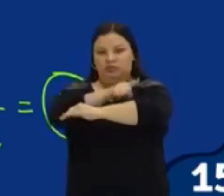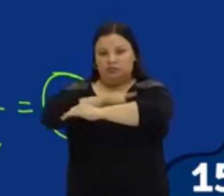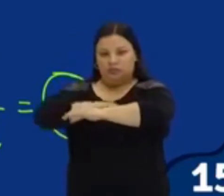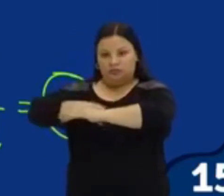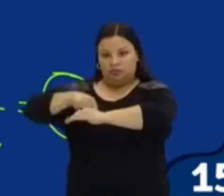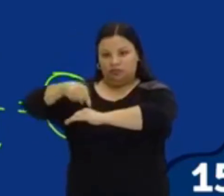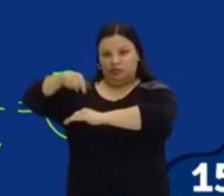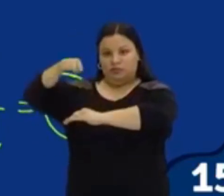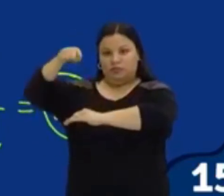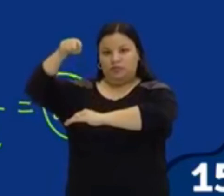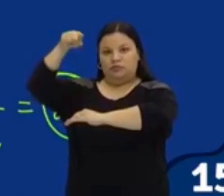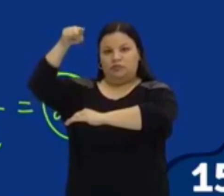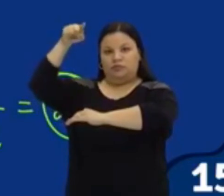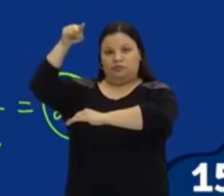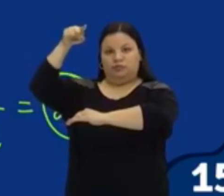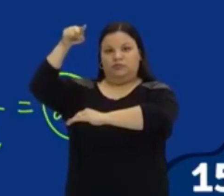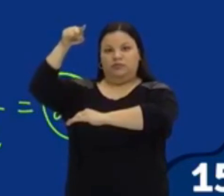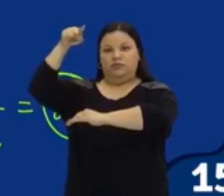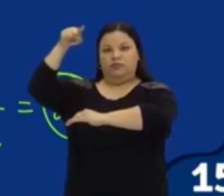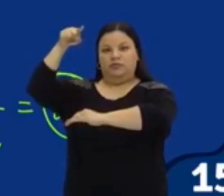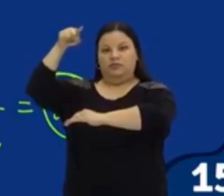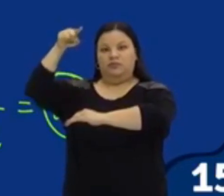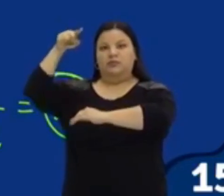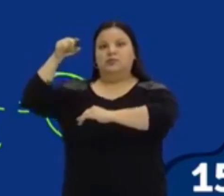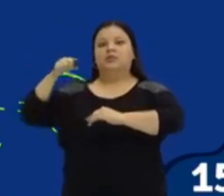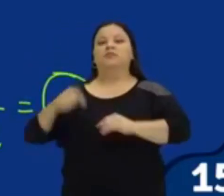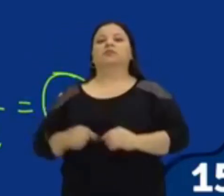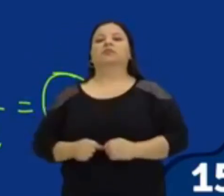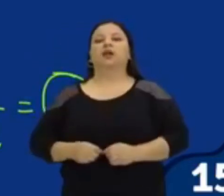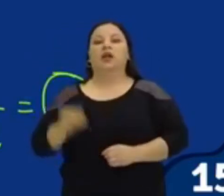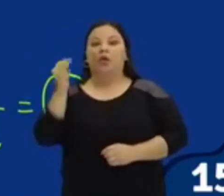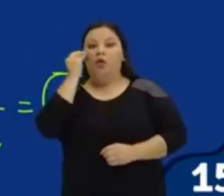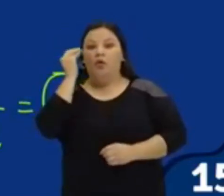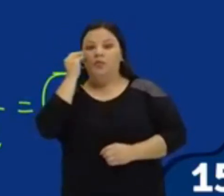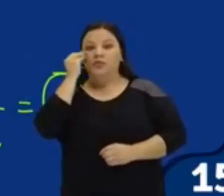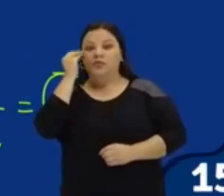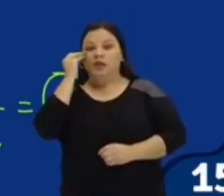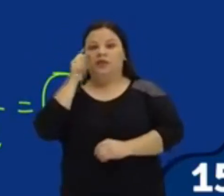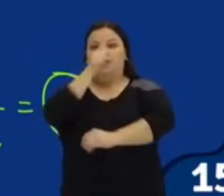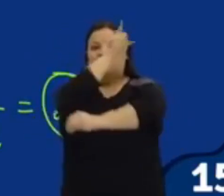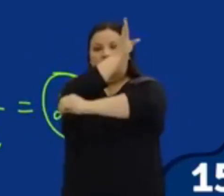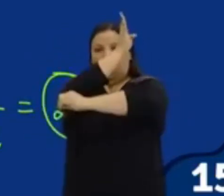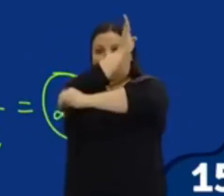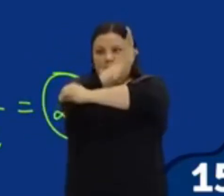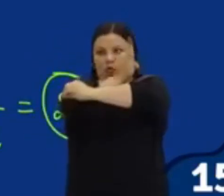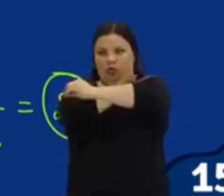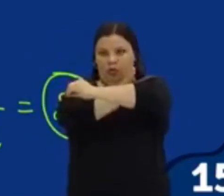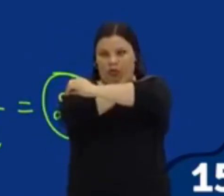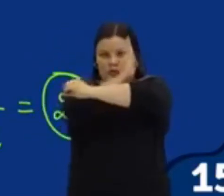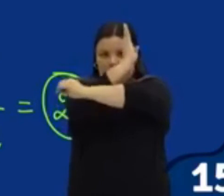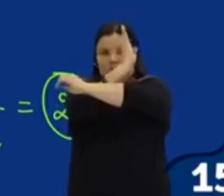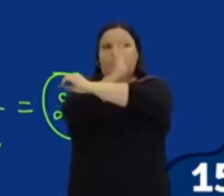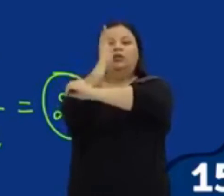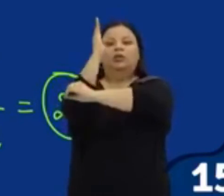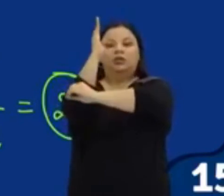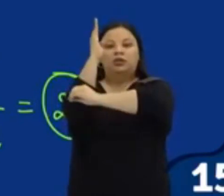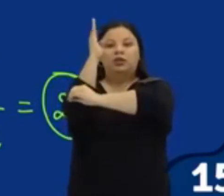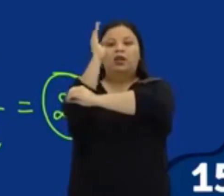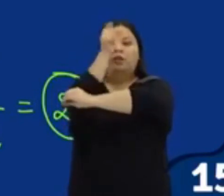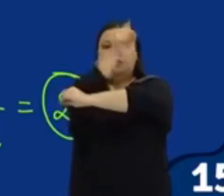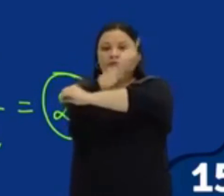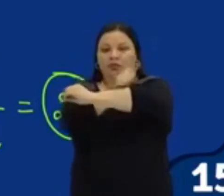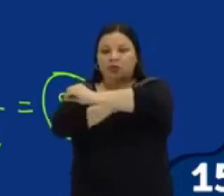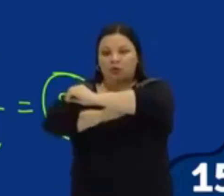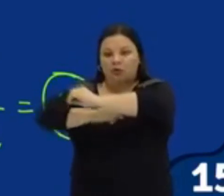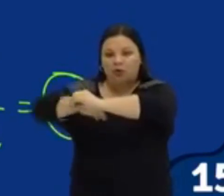cima e justamente nesses dois pontos aqui observa, olha nesses dois pontos aqui é justamente o zero da